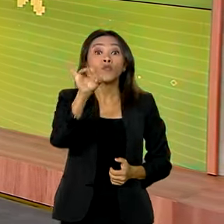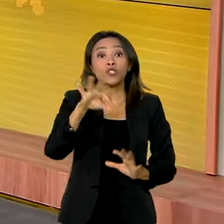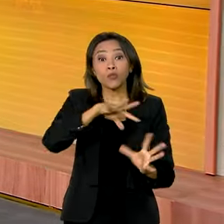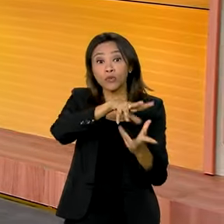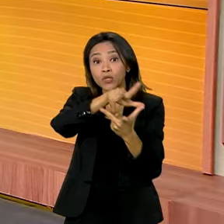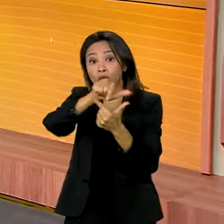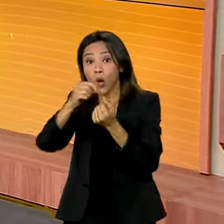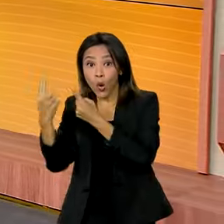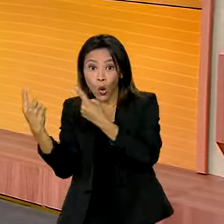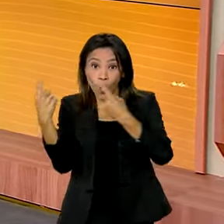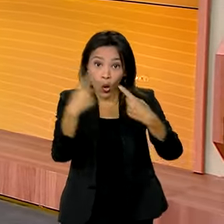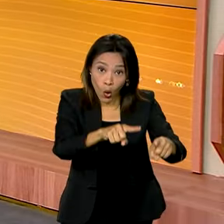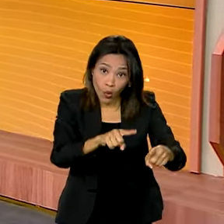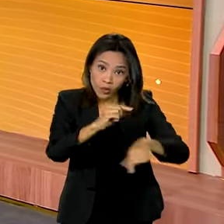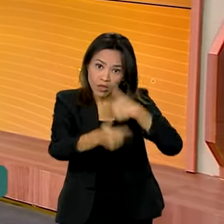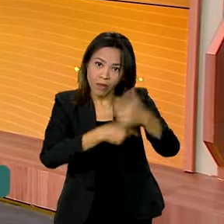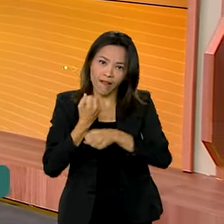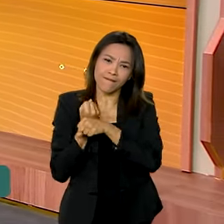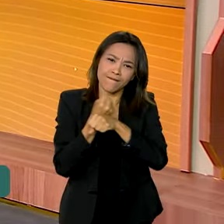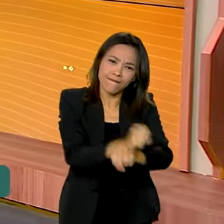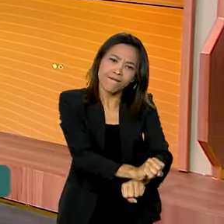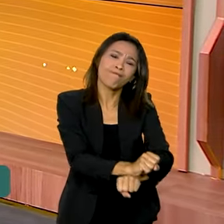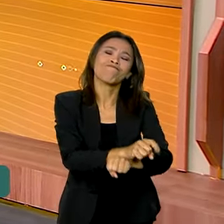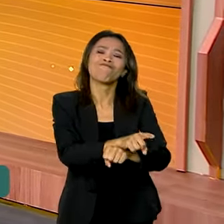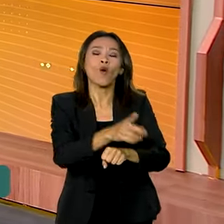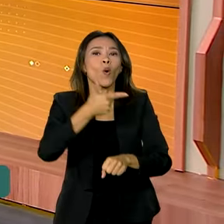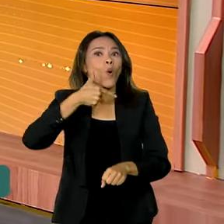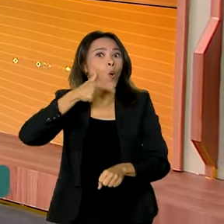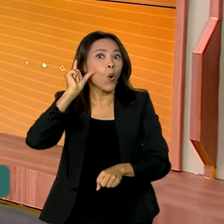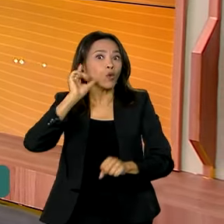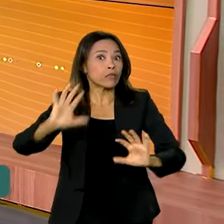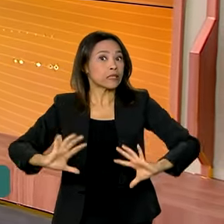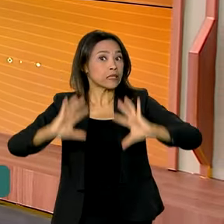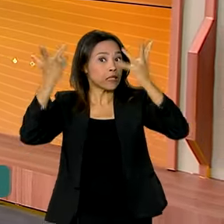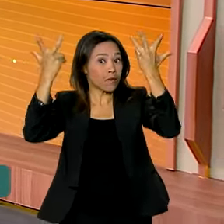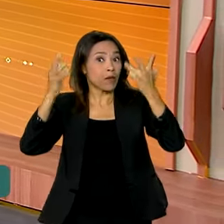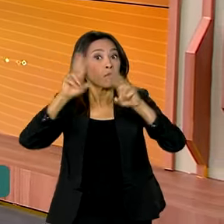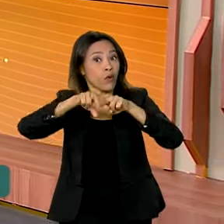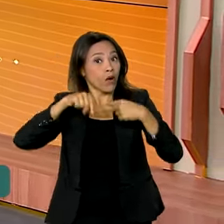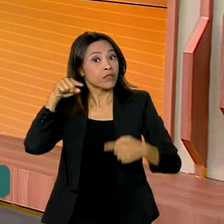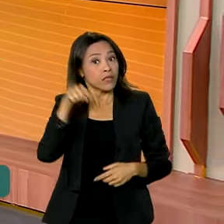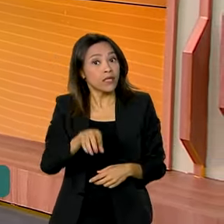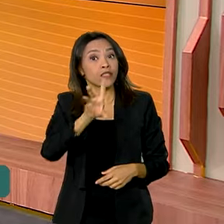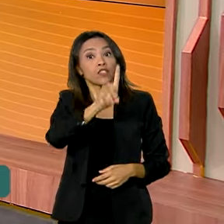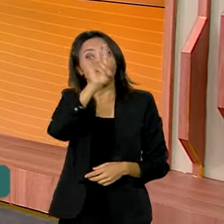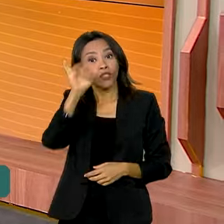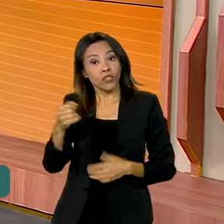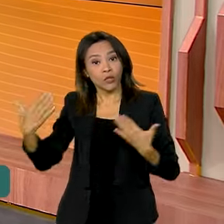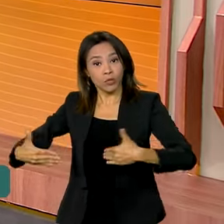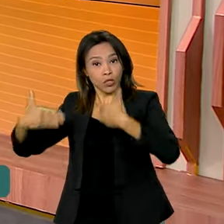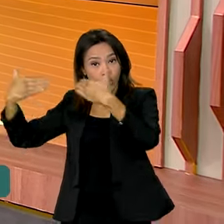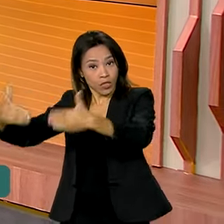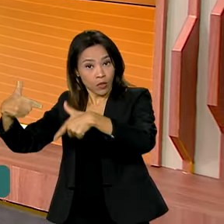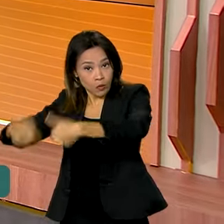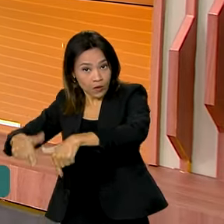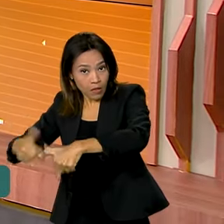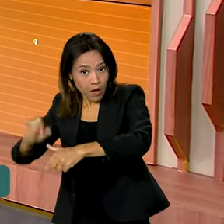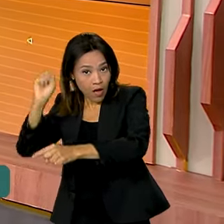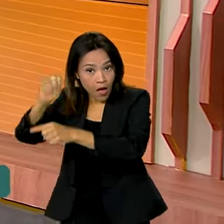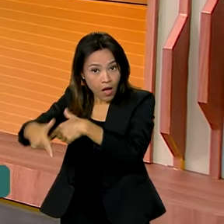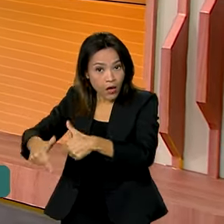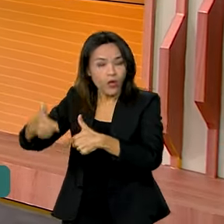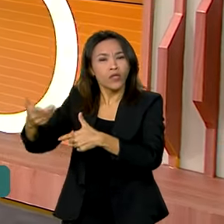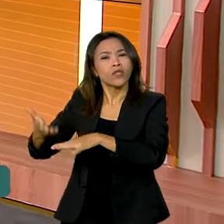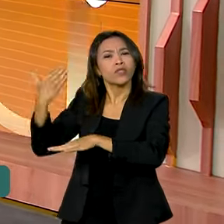Trabalho Infantil foi celebrado ontem. Por conta dessa data, o Ministério do Trabalho e Emprego lançou recentemente uma nova